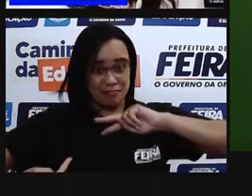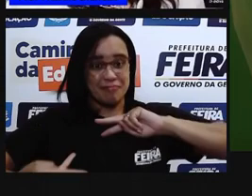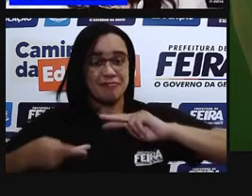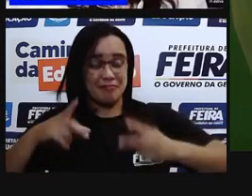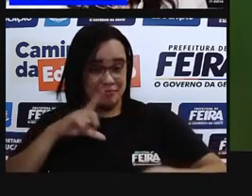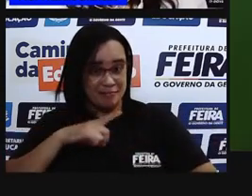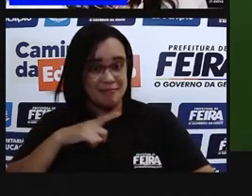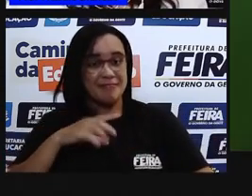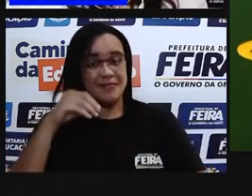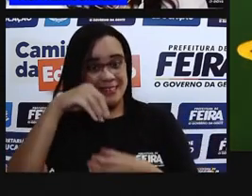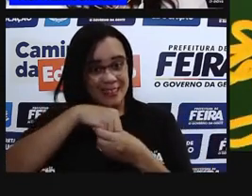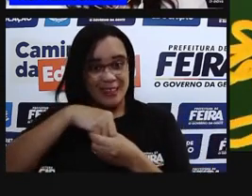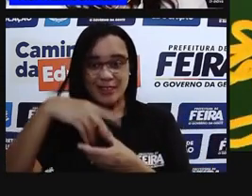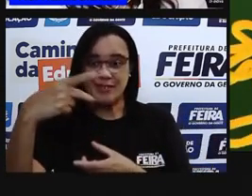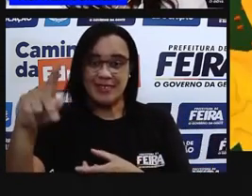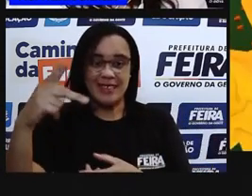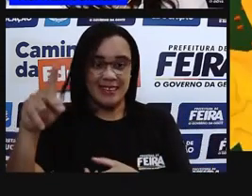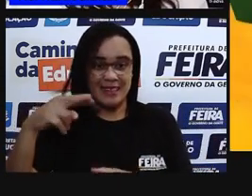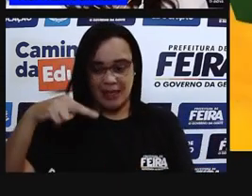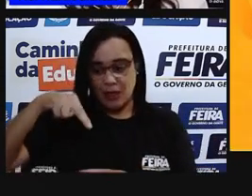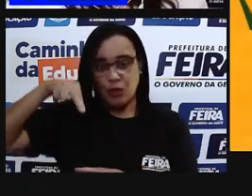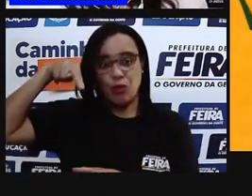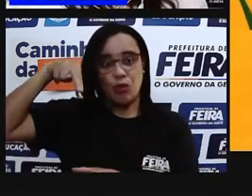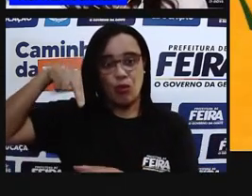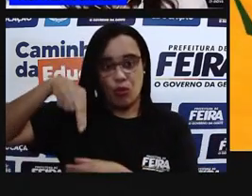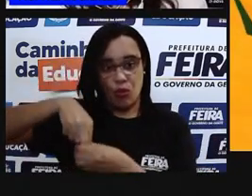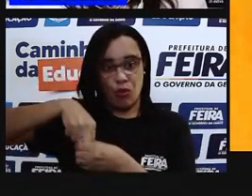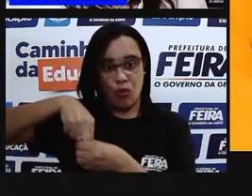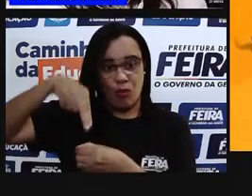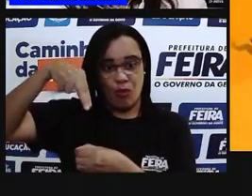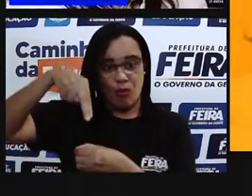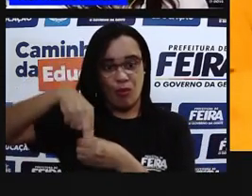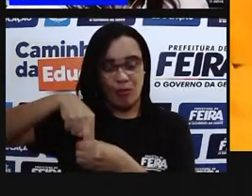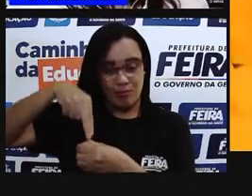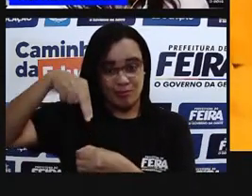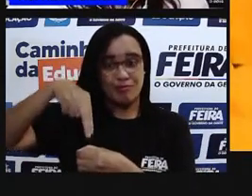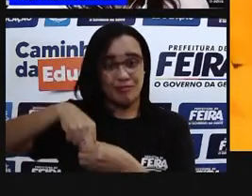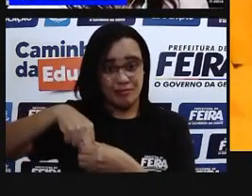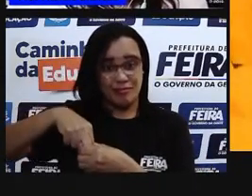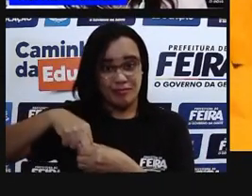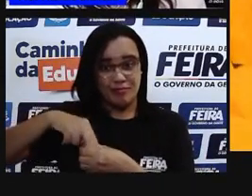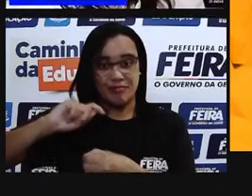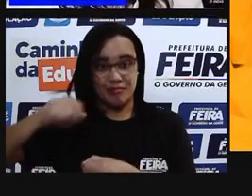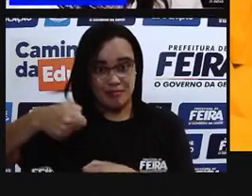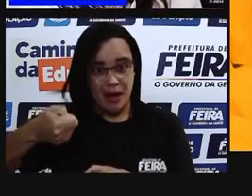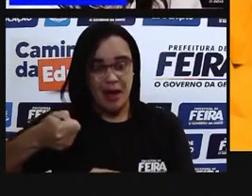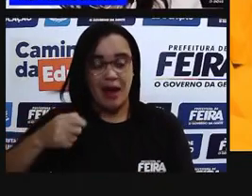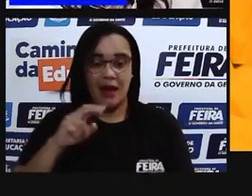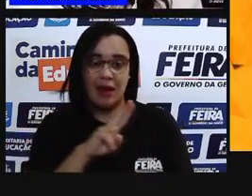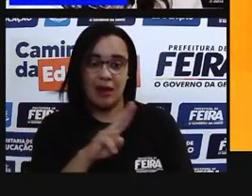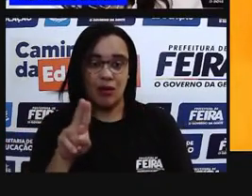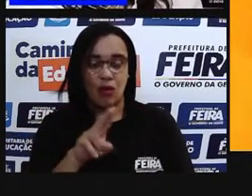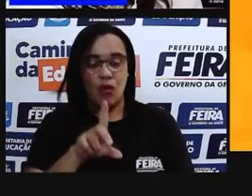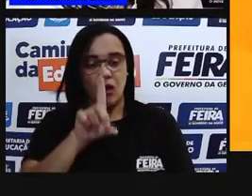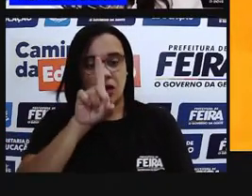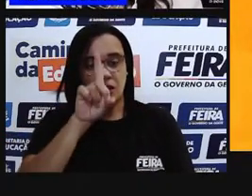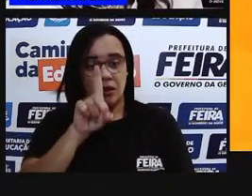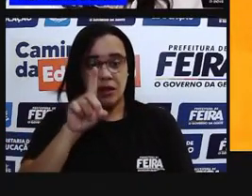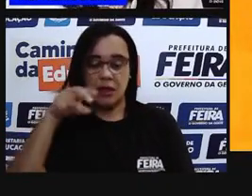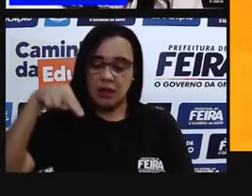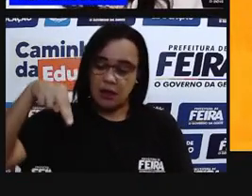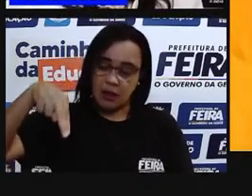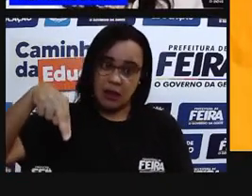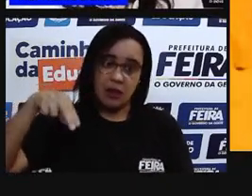E esse núcleo, ele tem o que, pró? Ele tem DNA, que é o nome do nosso material genético.